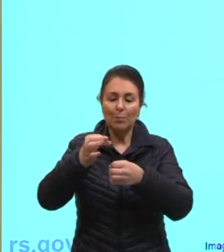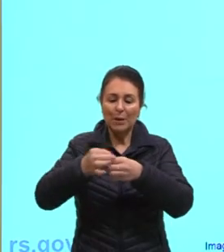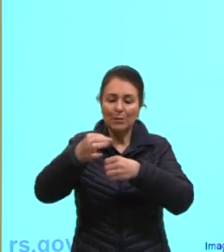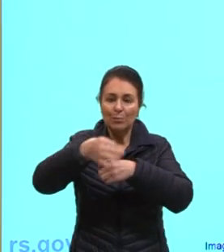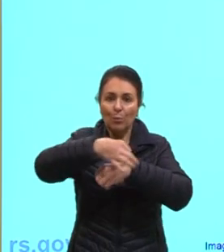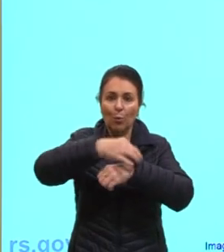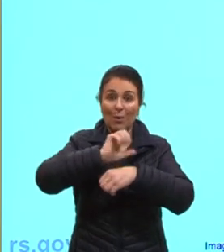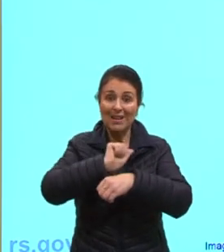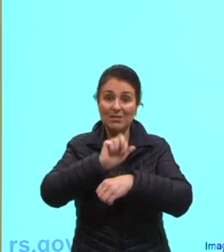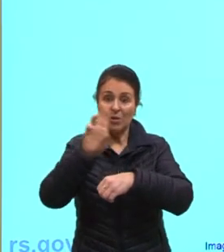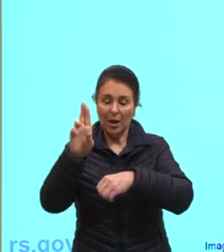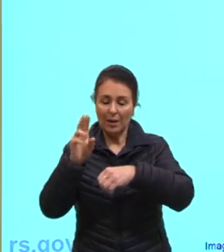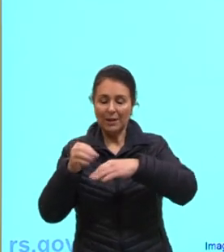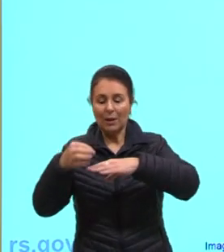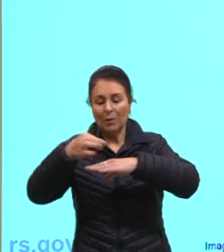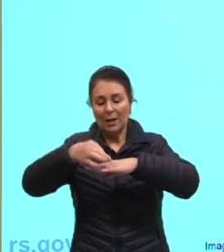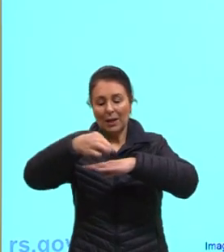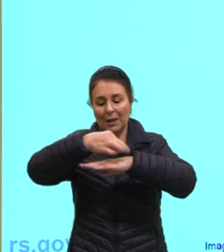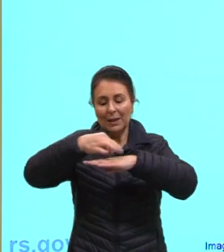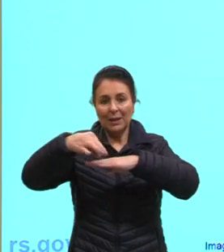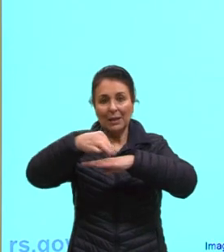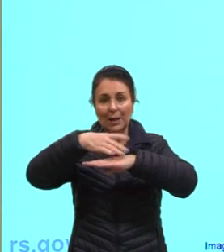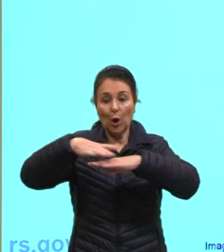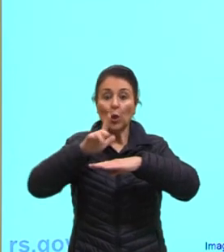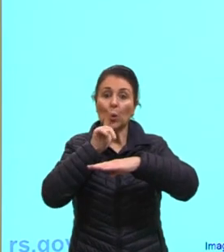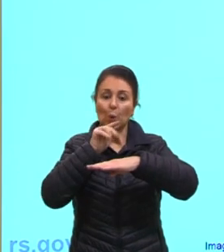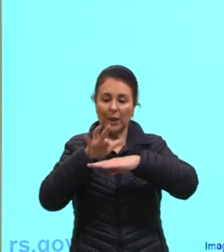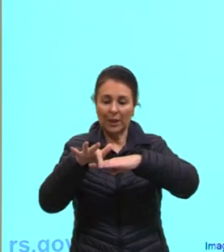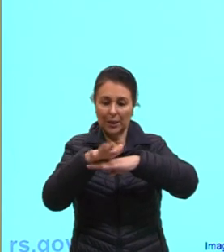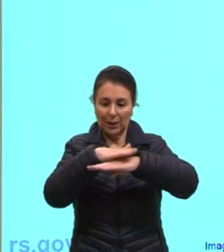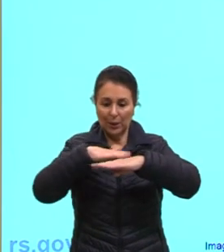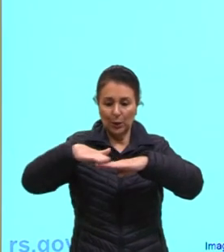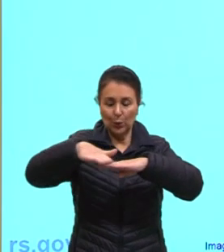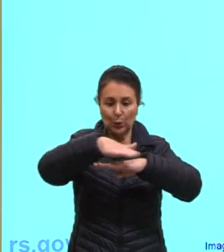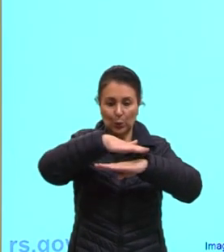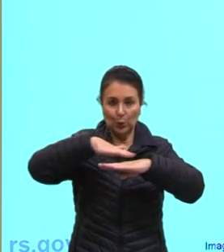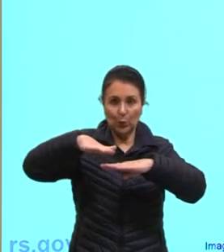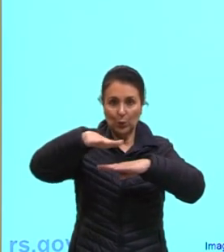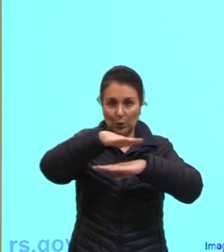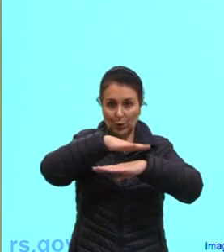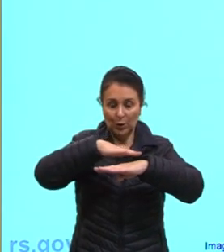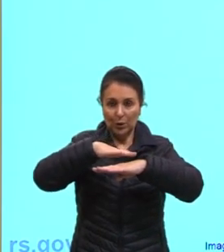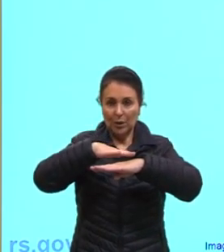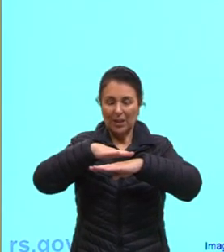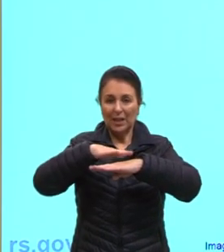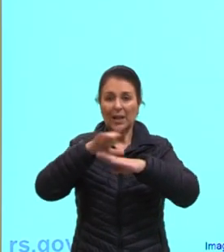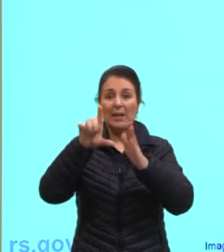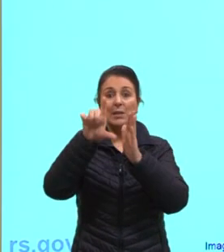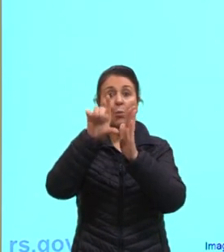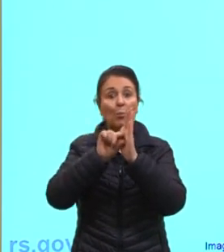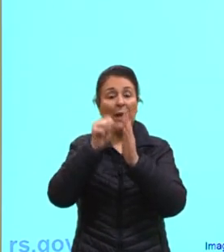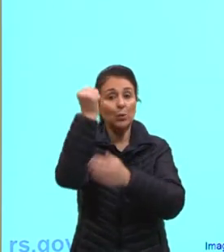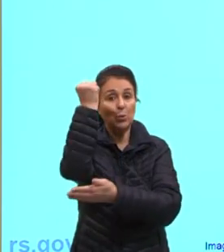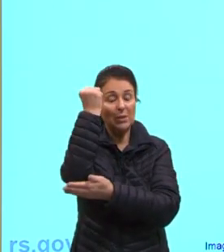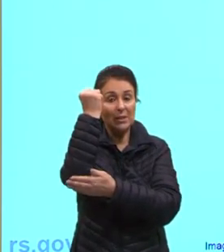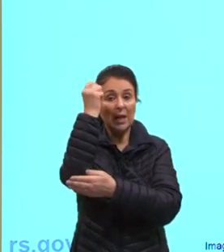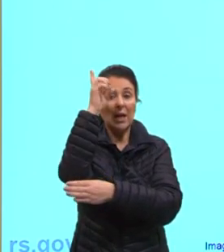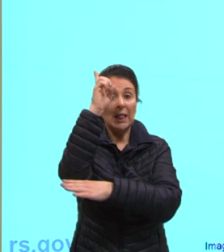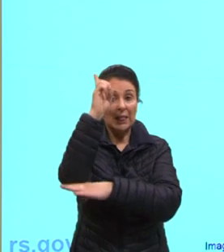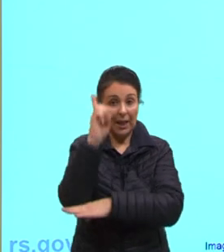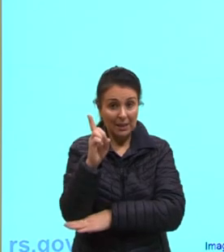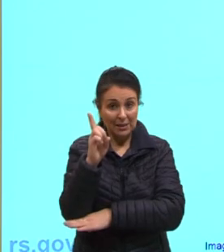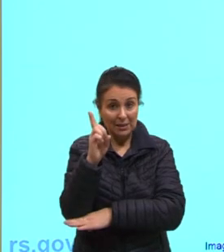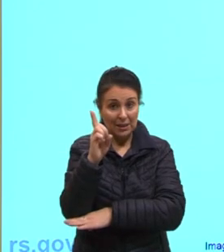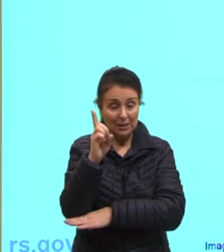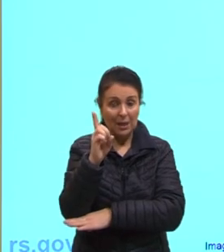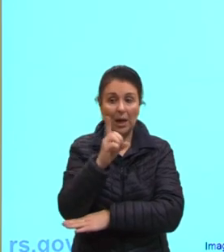vapor, que estão lá embaixo do líquido, tá? E, como elas são menos densas, né? Do que a água, vão sair para